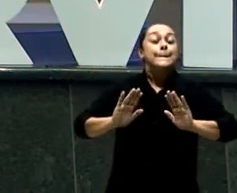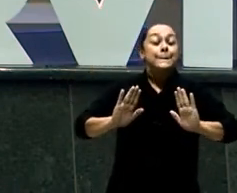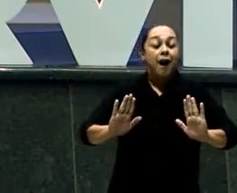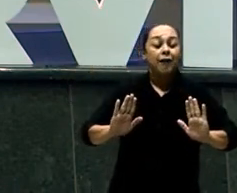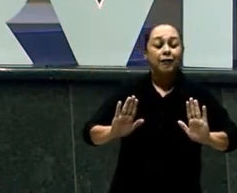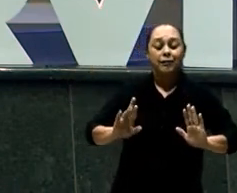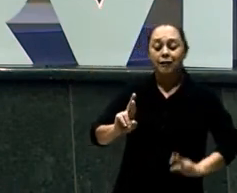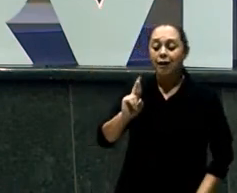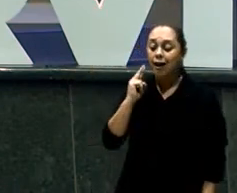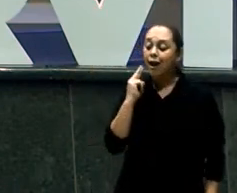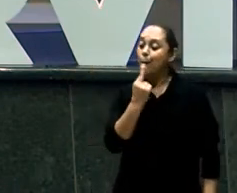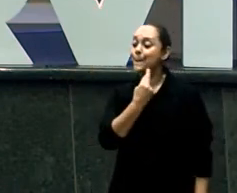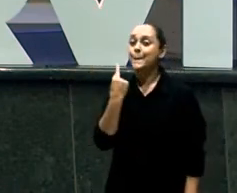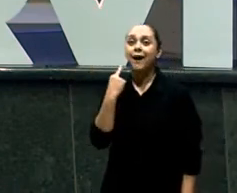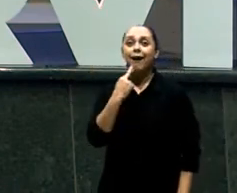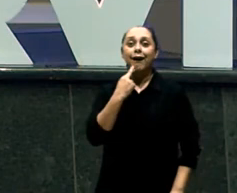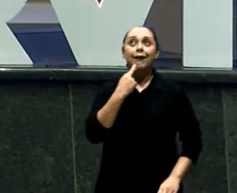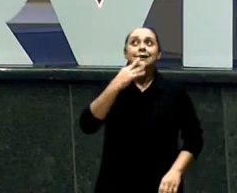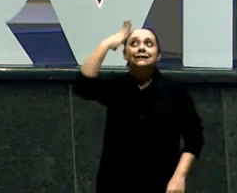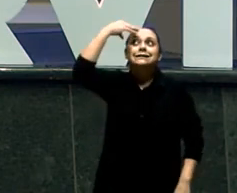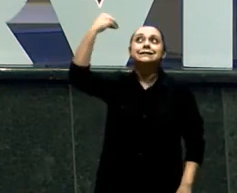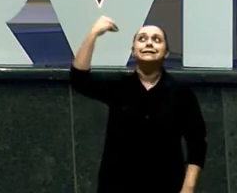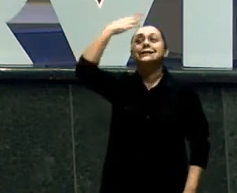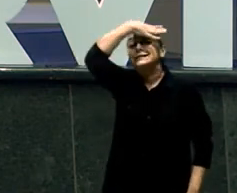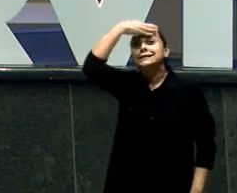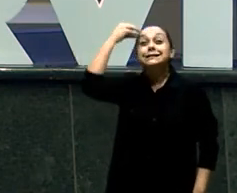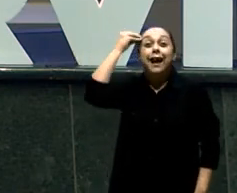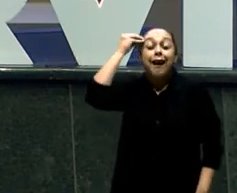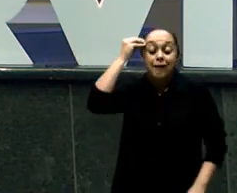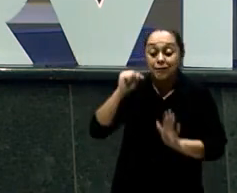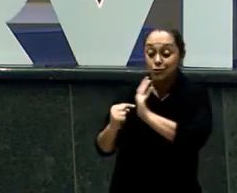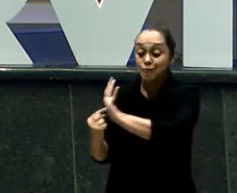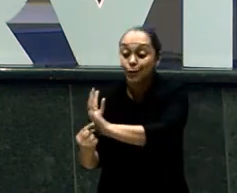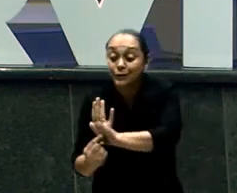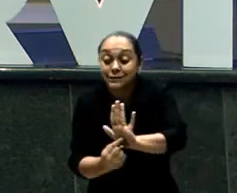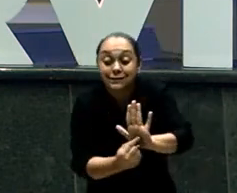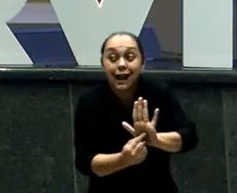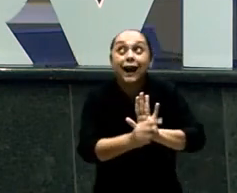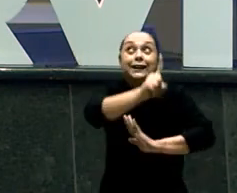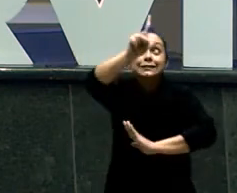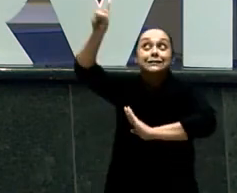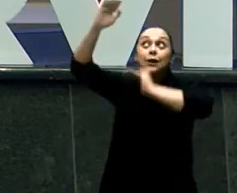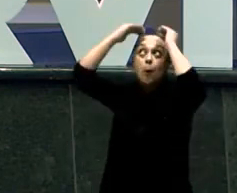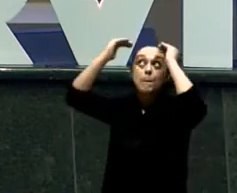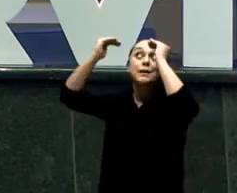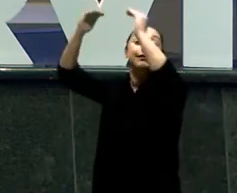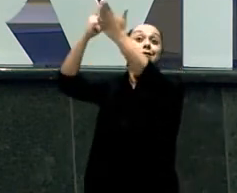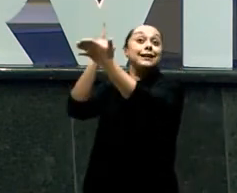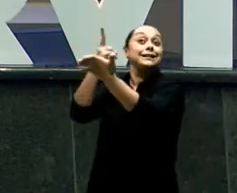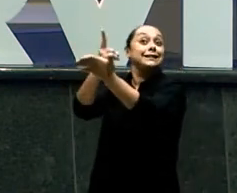Nações A interpretação Errada De Isaac E de Rebeca Traz sérios